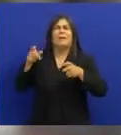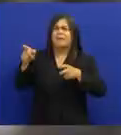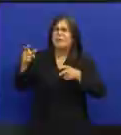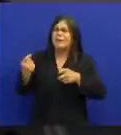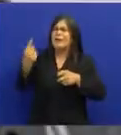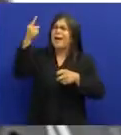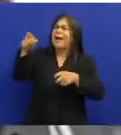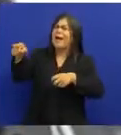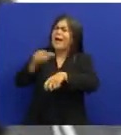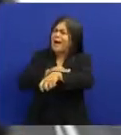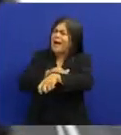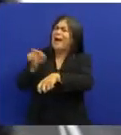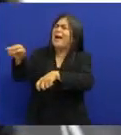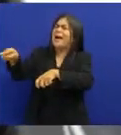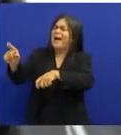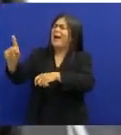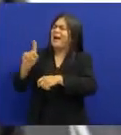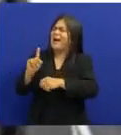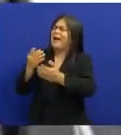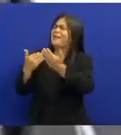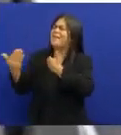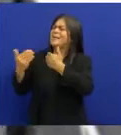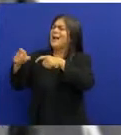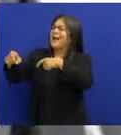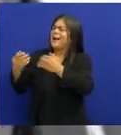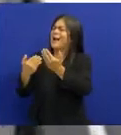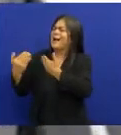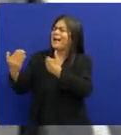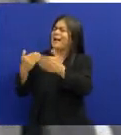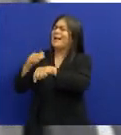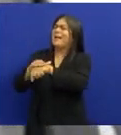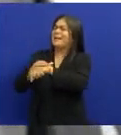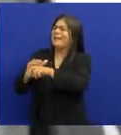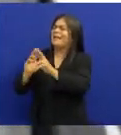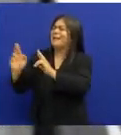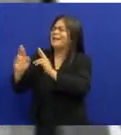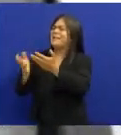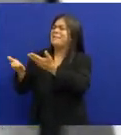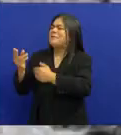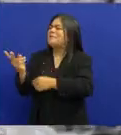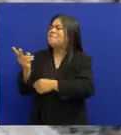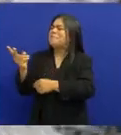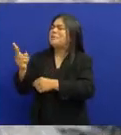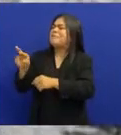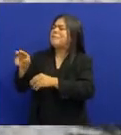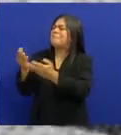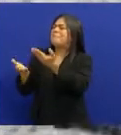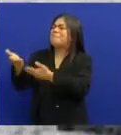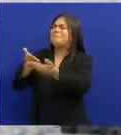Vorema Eu digo Eu achei um criolinho Que estava na Cala da Onça Conversando Malnego Urá e João Honório Que eram irmãos